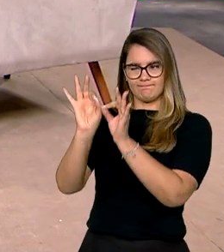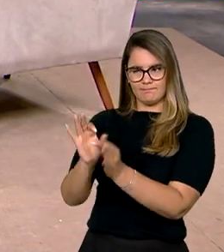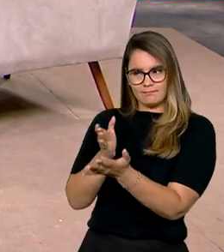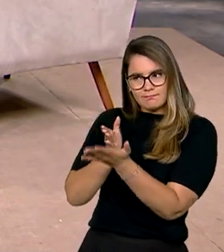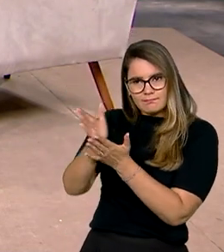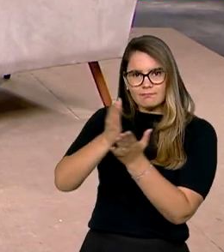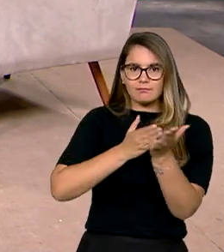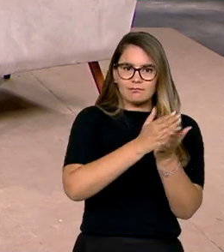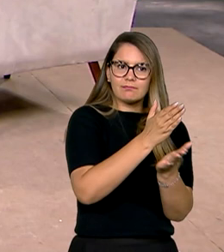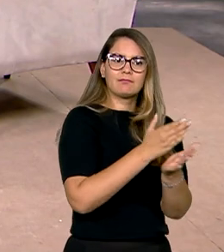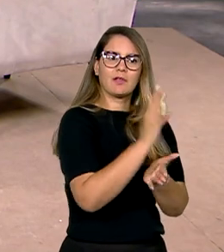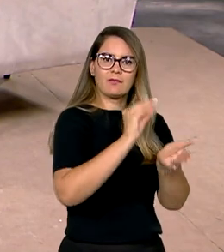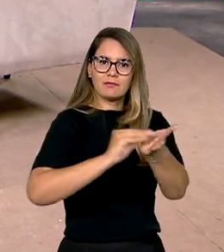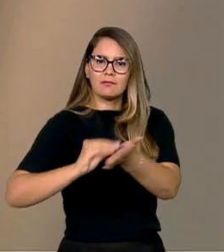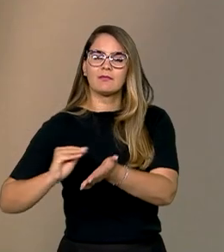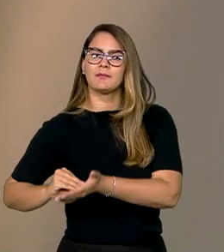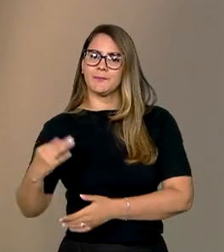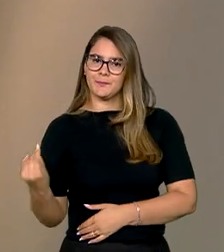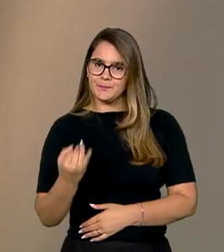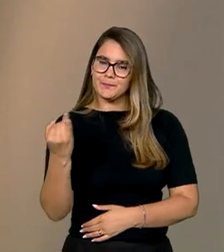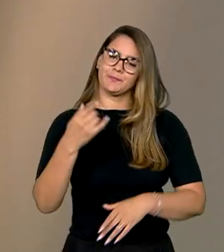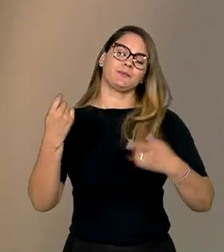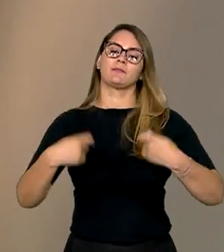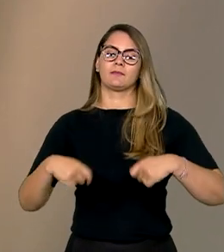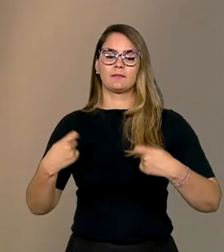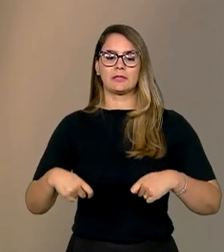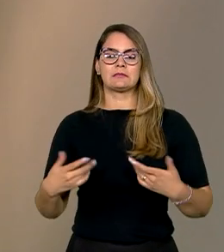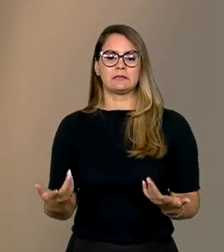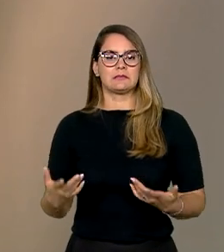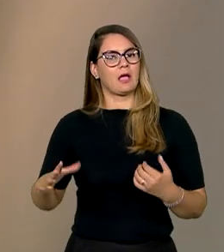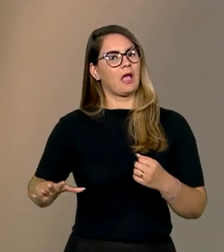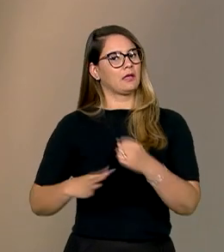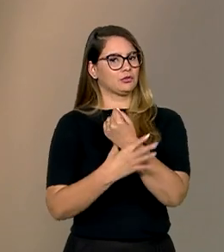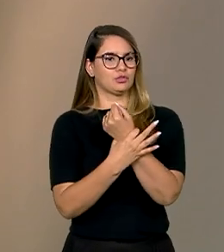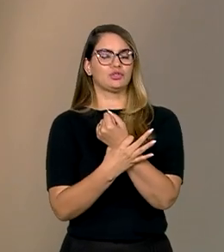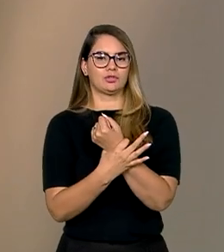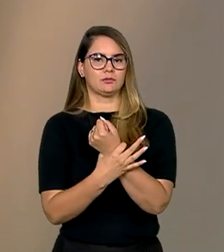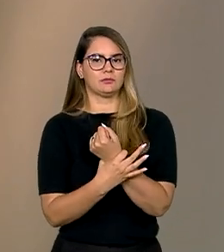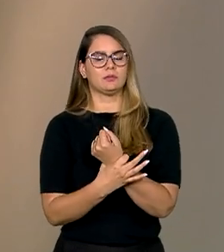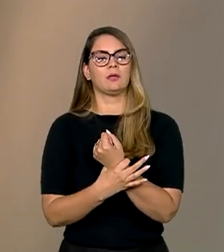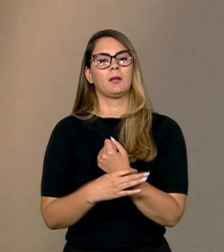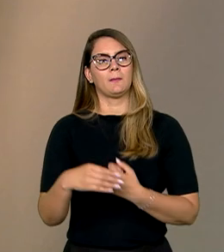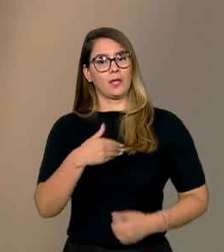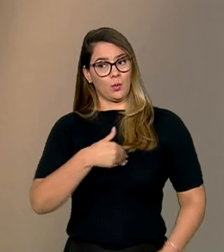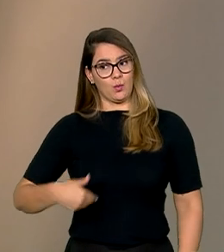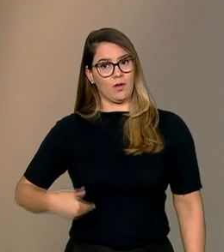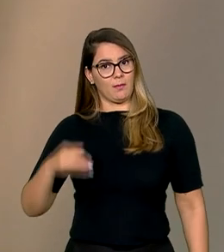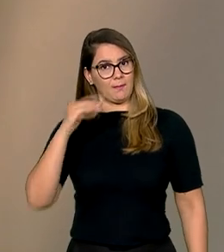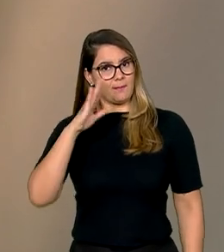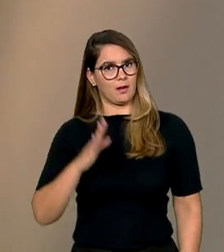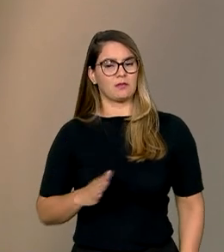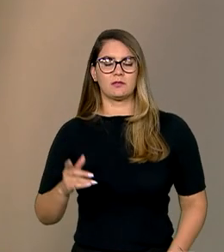em lacunas muito importantes que precisam ser garantidas, né, para que o Estado brasileiro seja esse